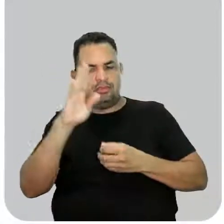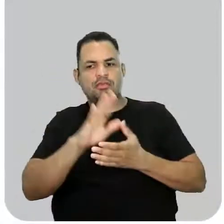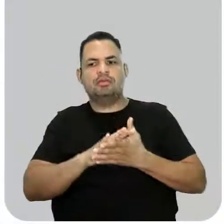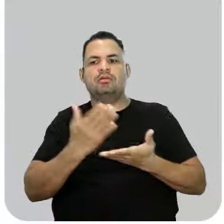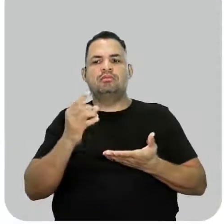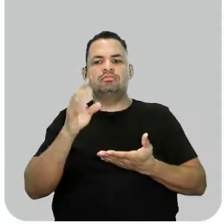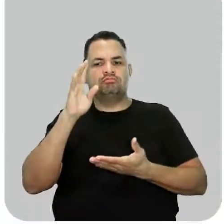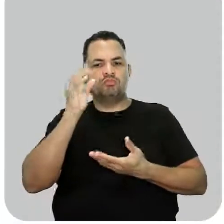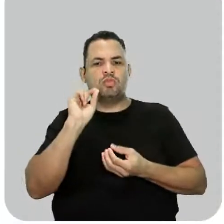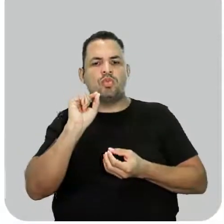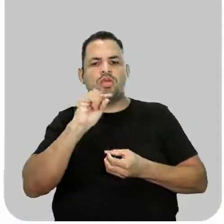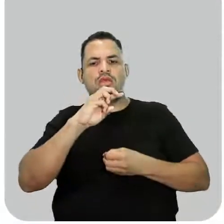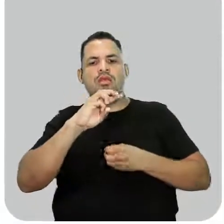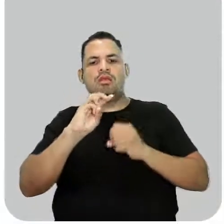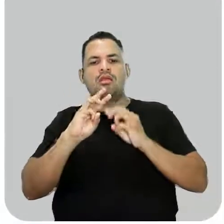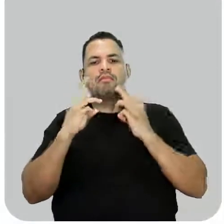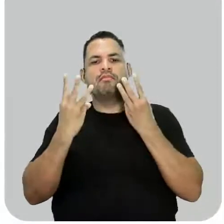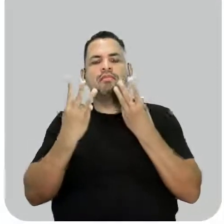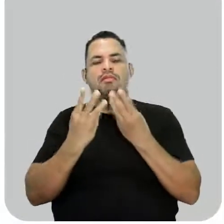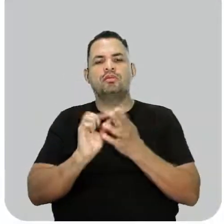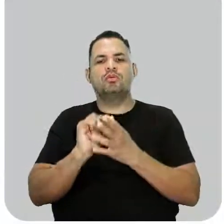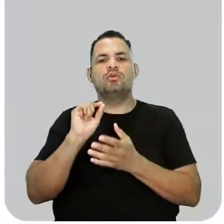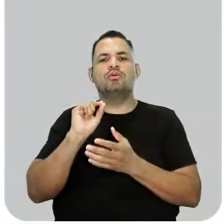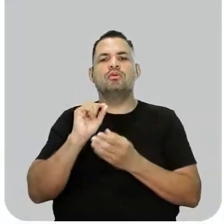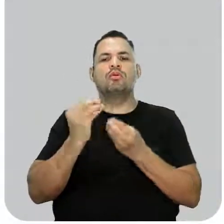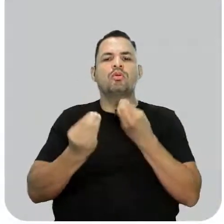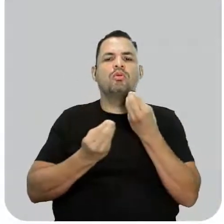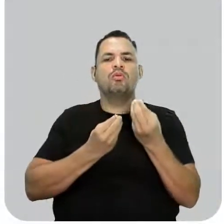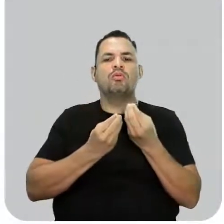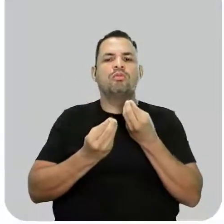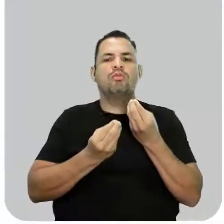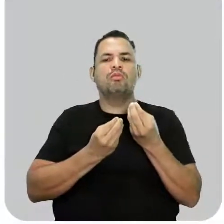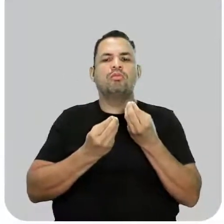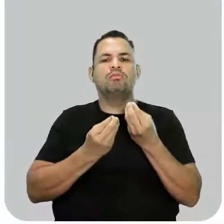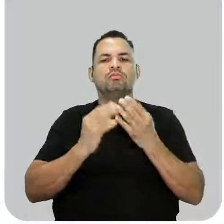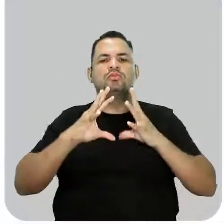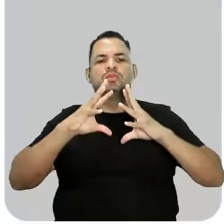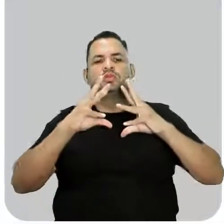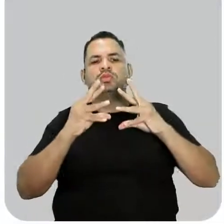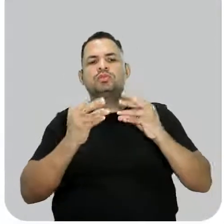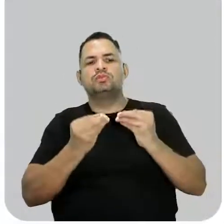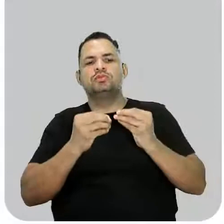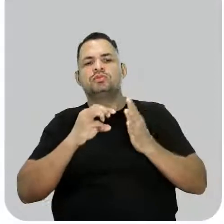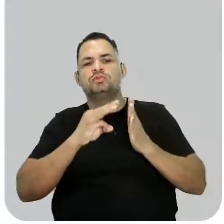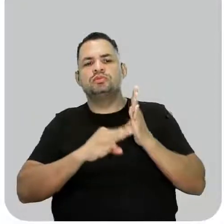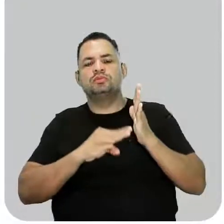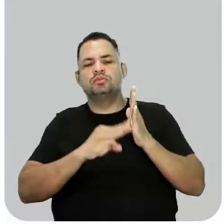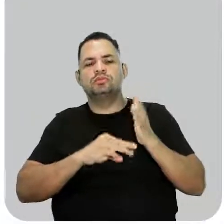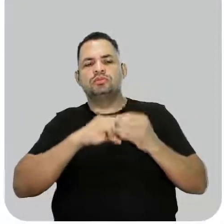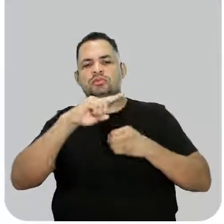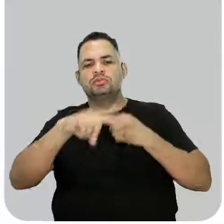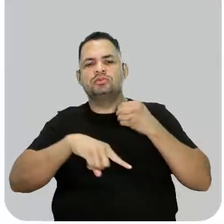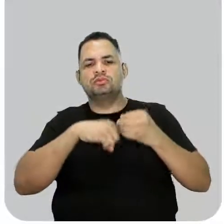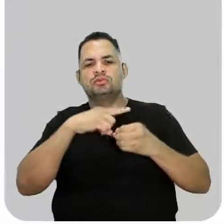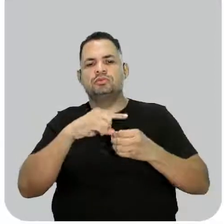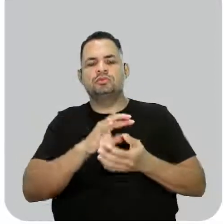do que é matéria, para você entender como que foi construído todo o modelo atomista.